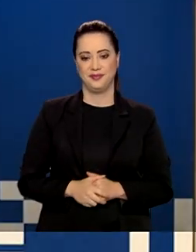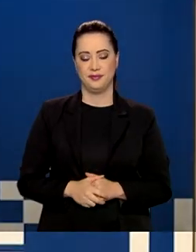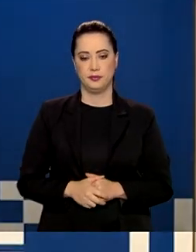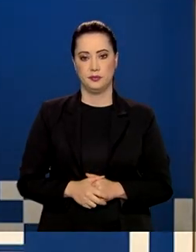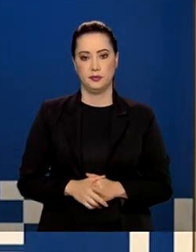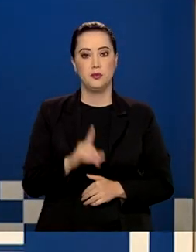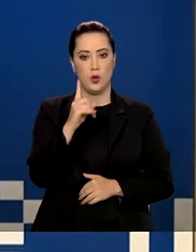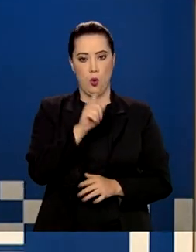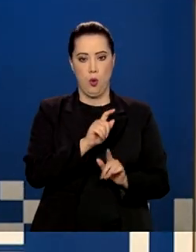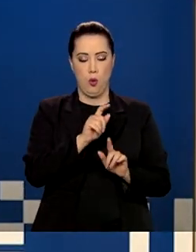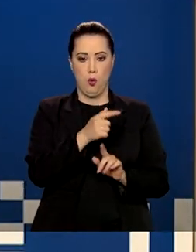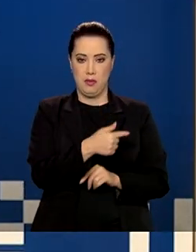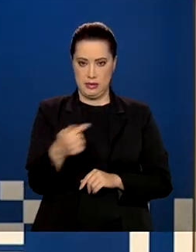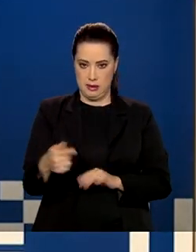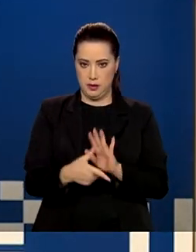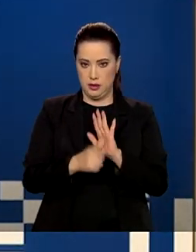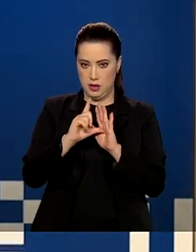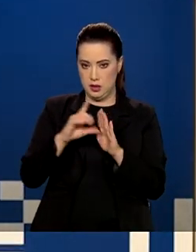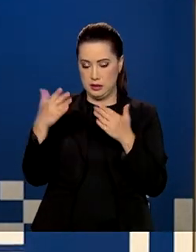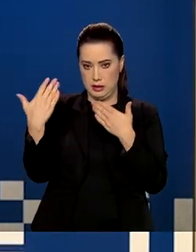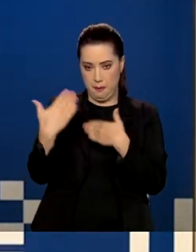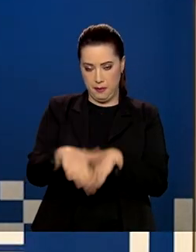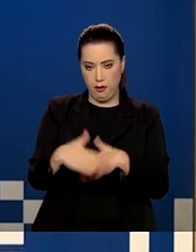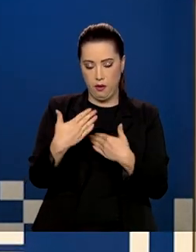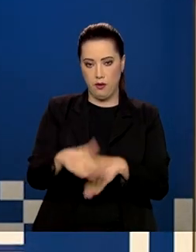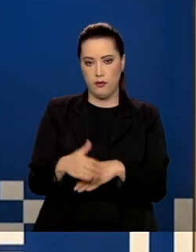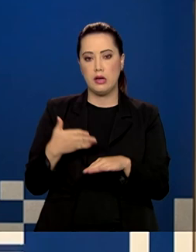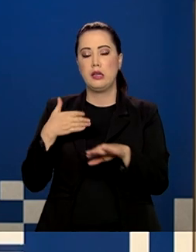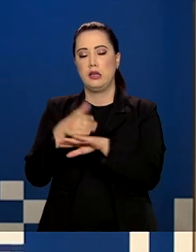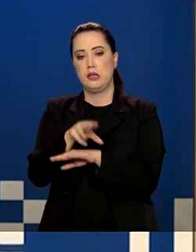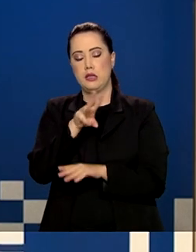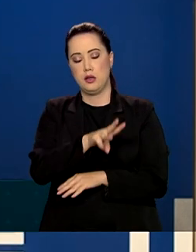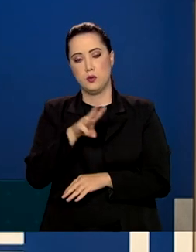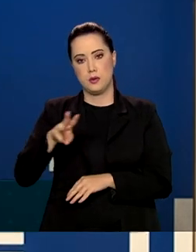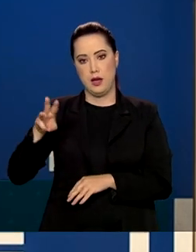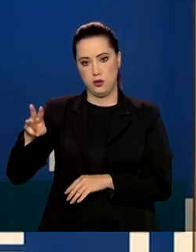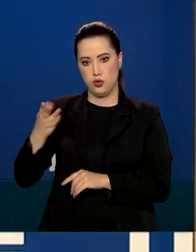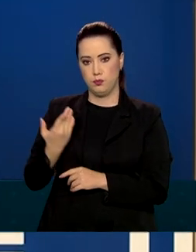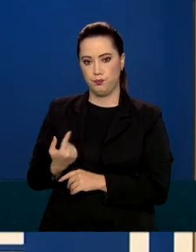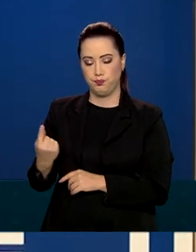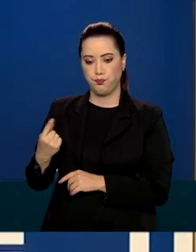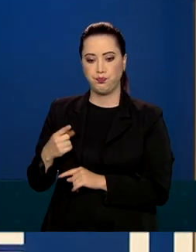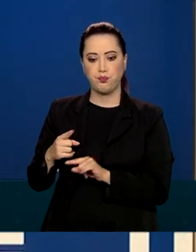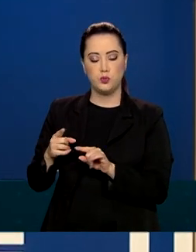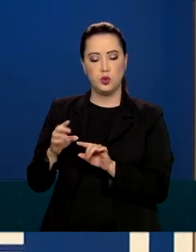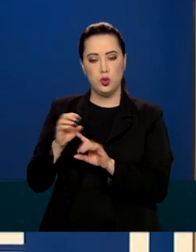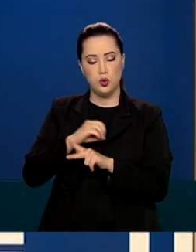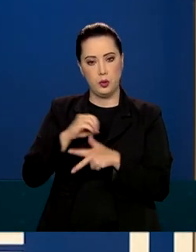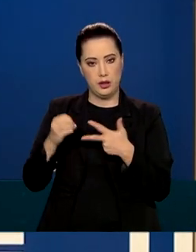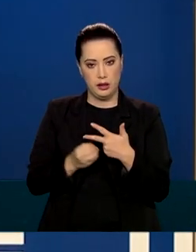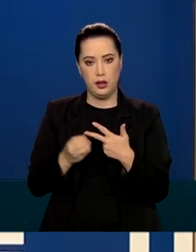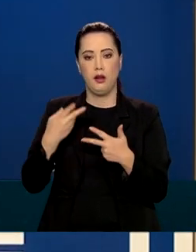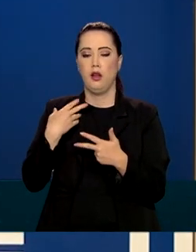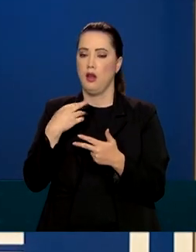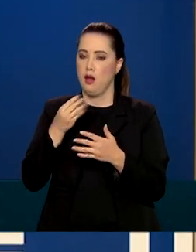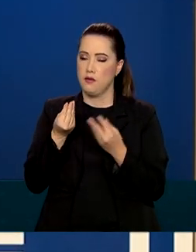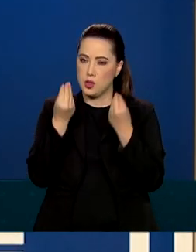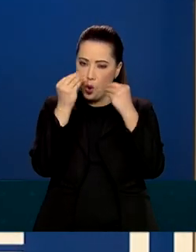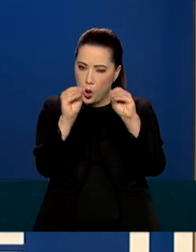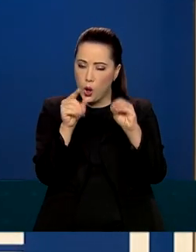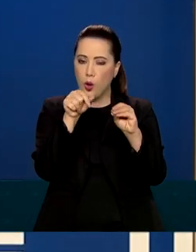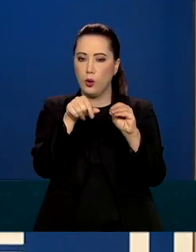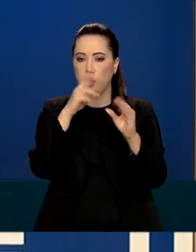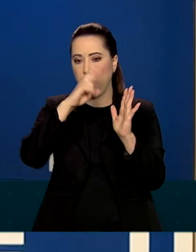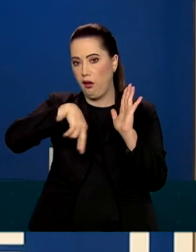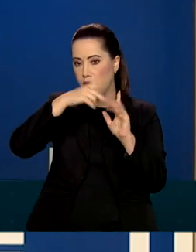Na semana que antecede a aplicação da prova, entrar na página do participante, acrescentar ali um relatório médico ou